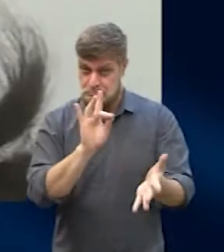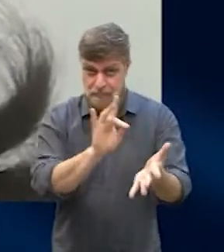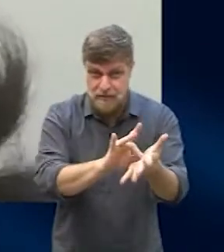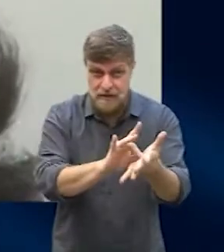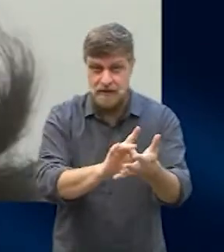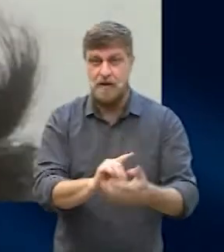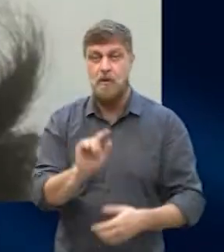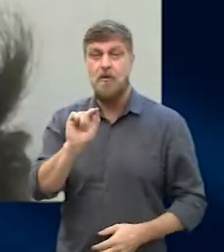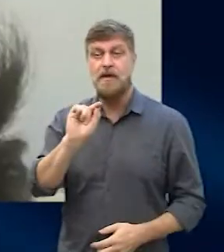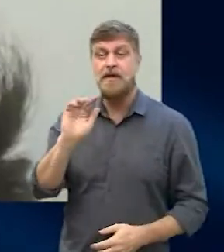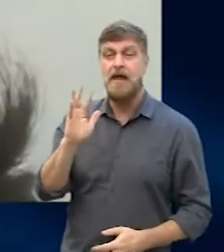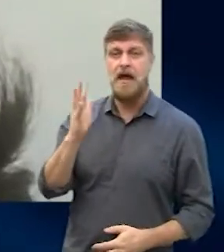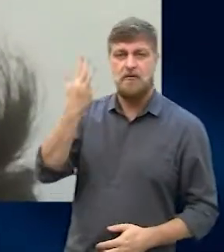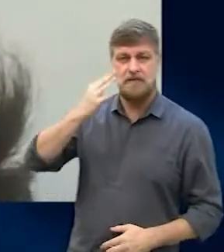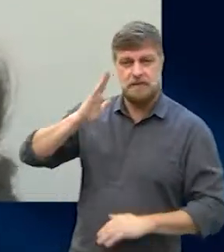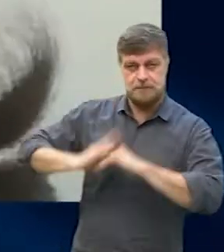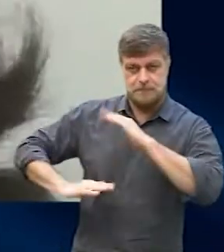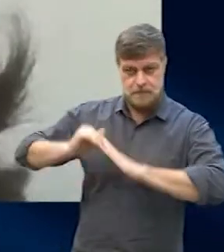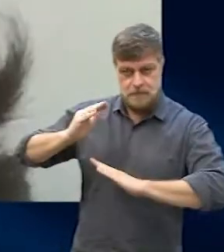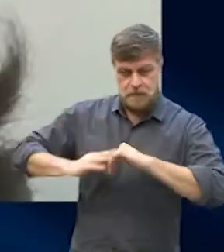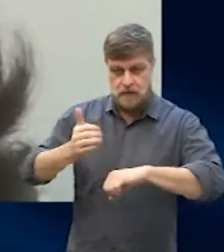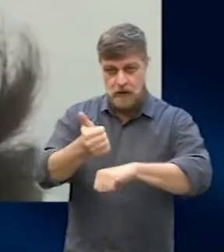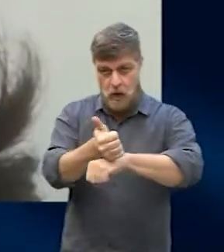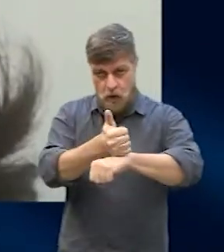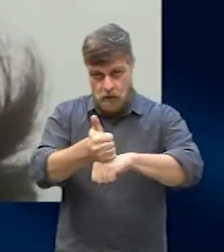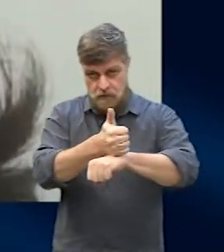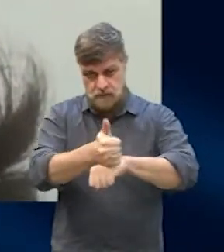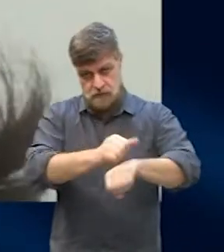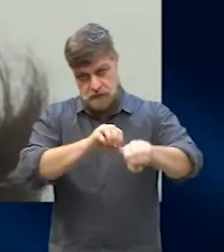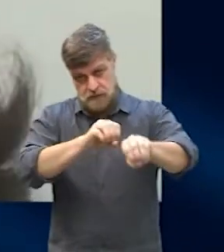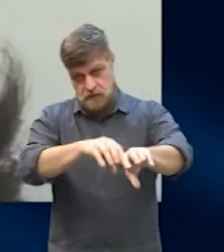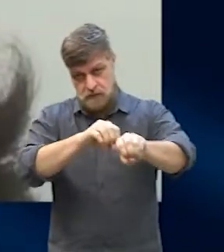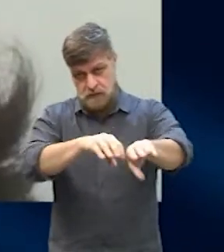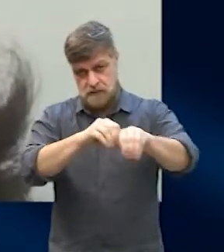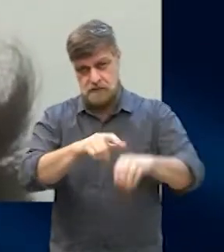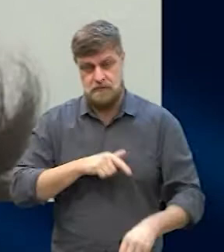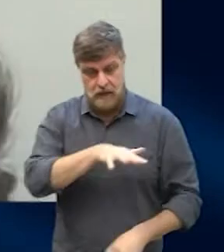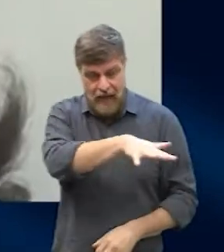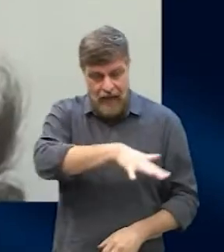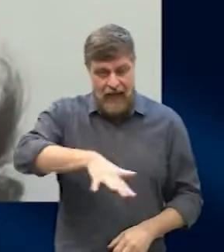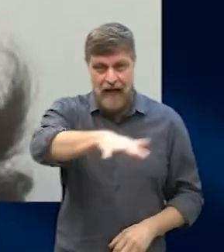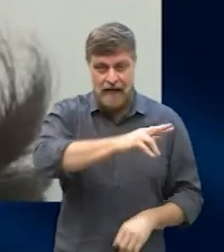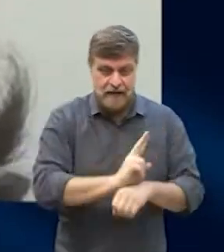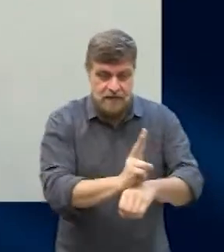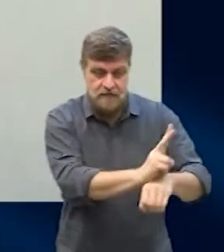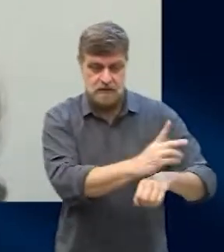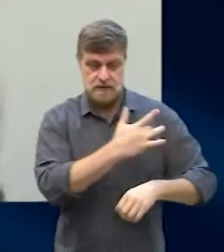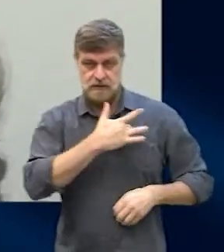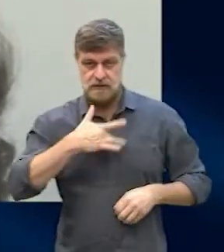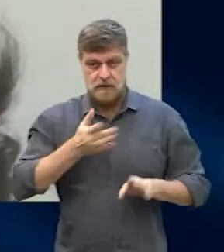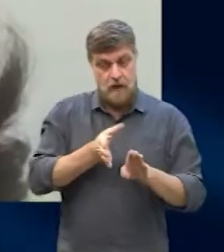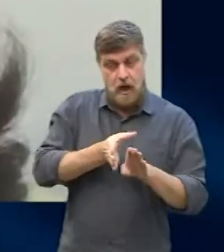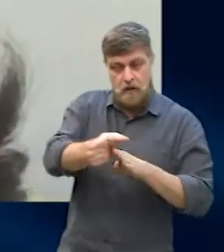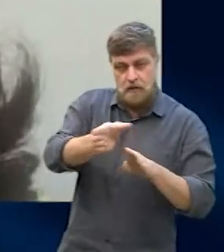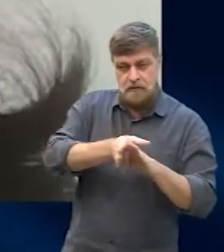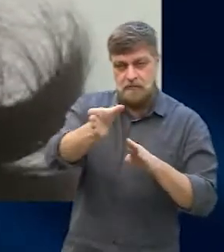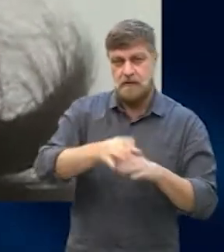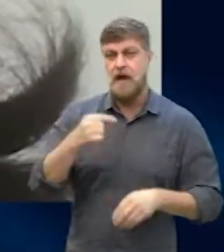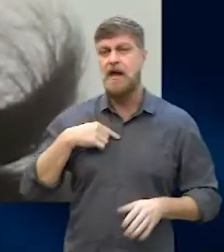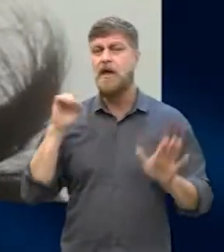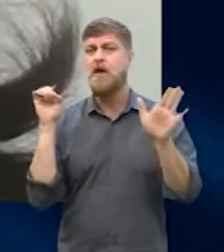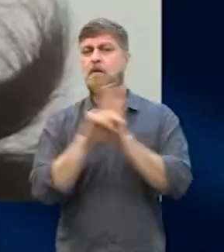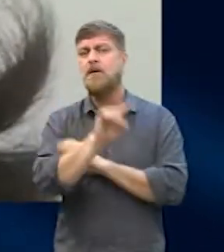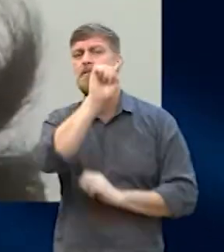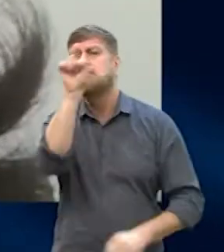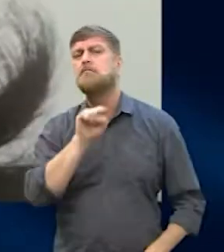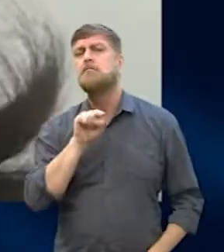é que em caso positivo de profissionais da educação, a Odevisa vai fazer orientação. A minha